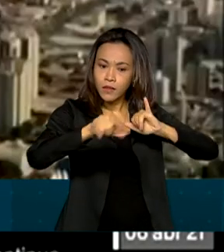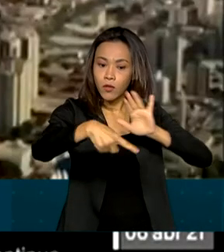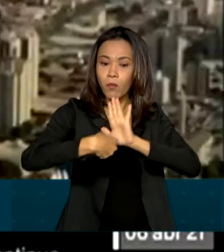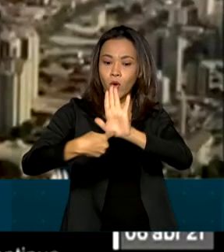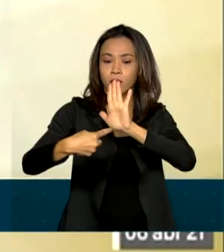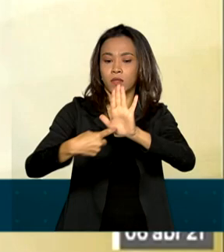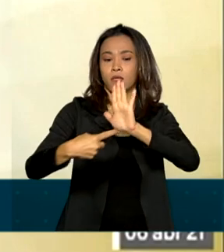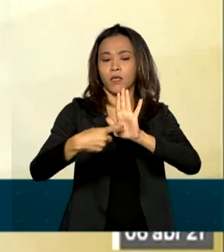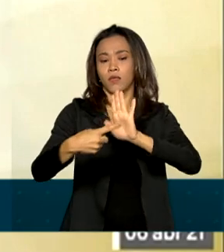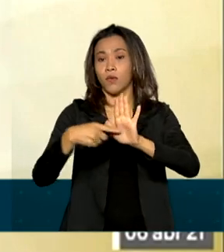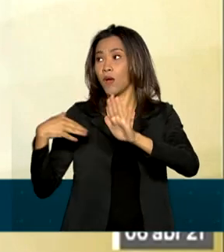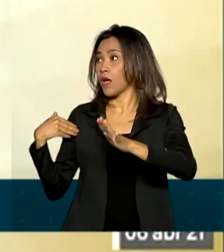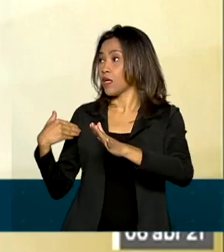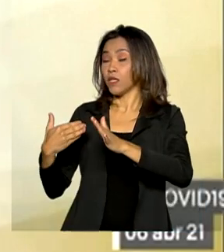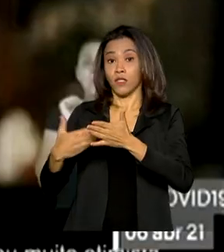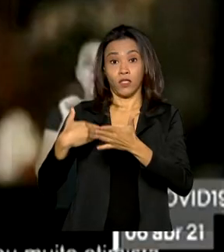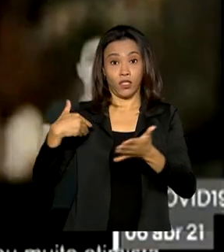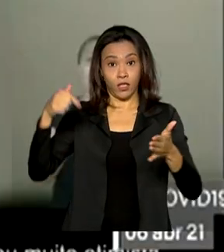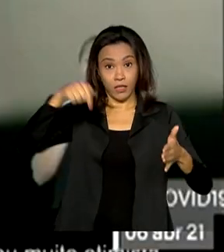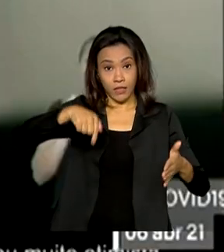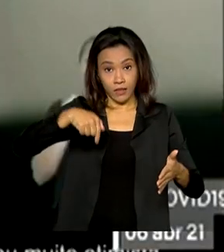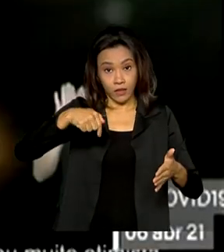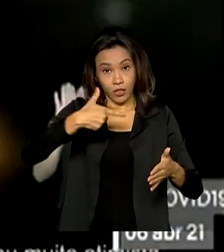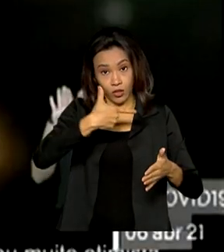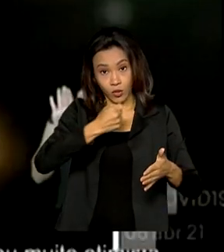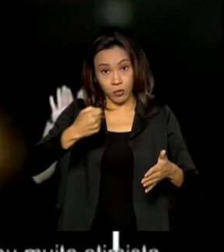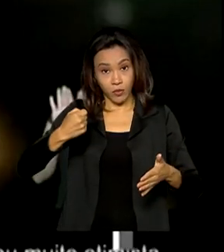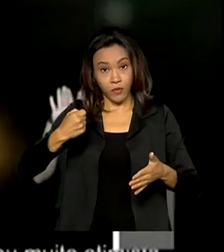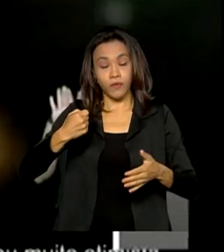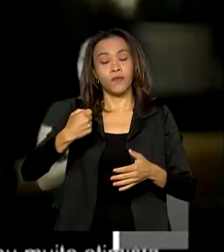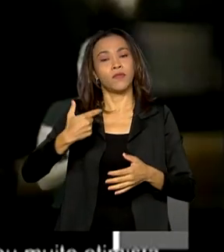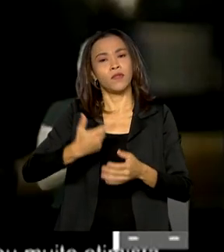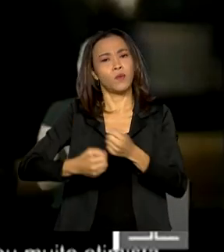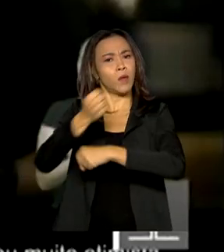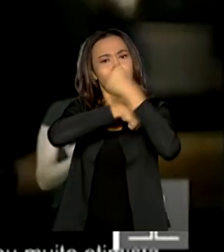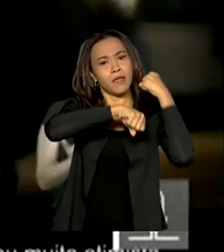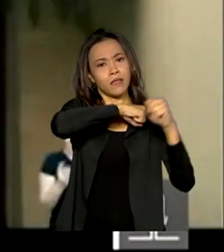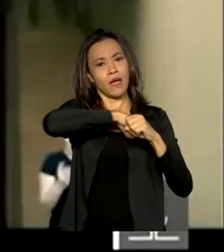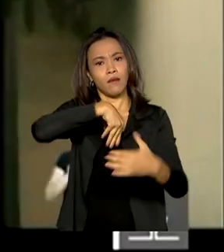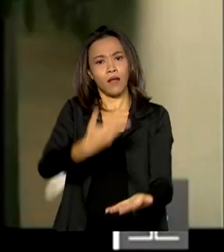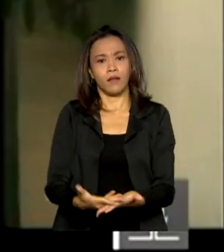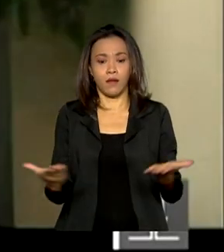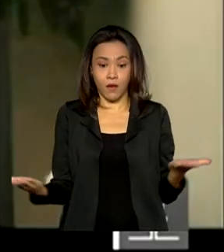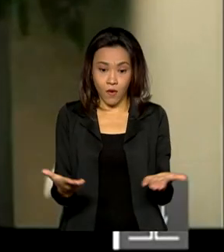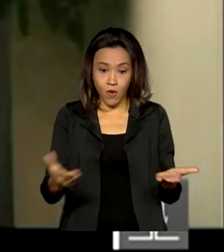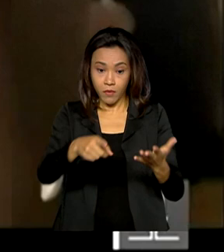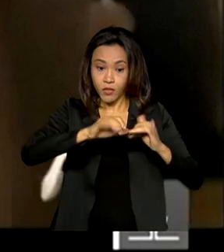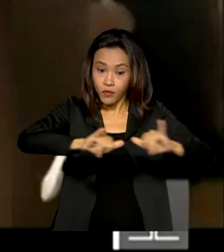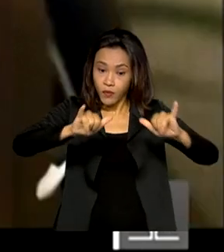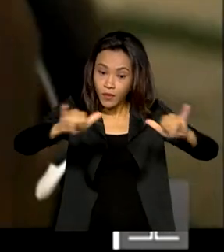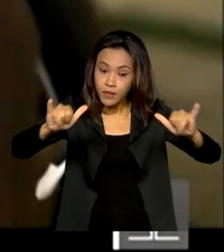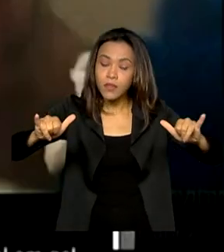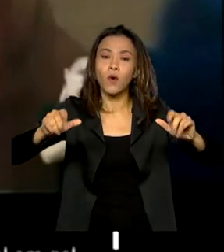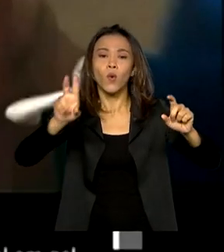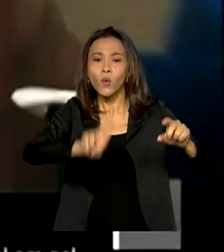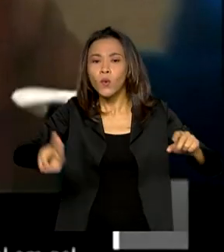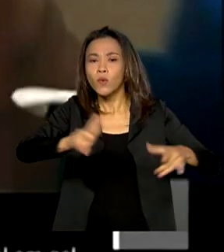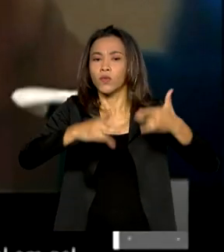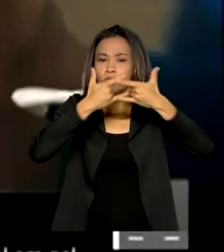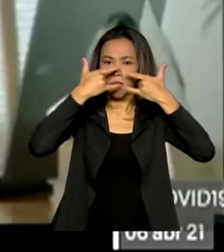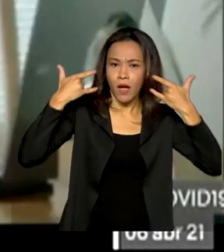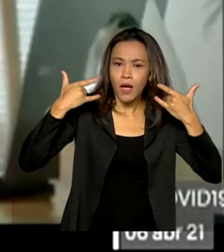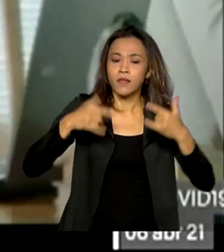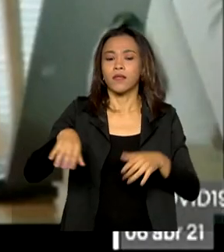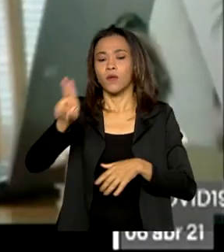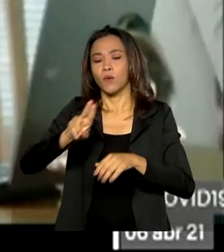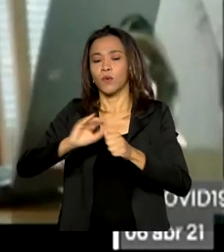abril deste ano. São campanhas de orientação e prevenção contra a Covid-19, como o uso de máscaras e álcool